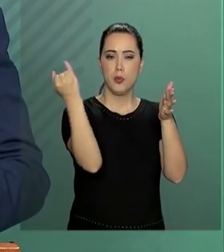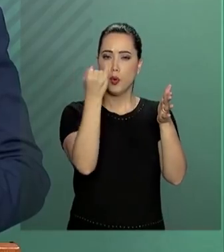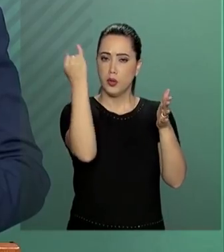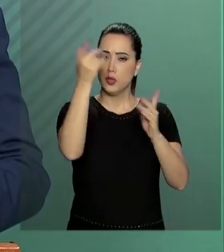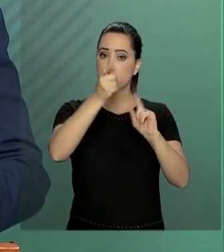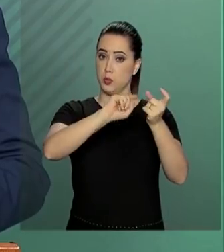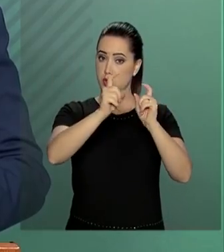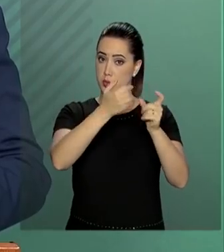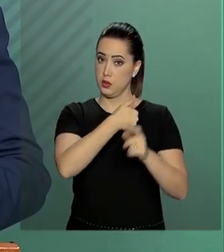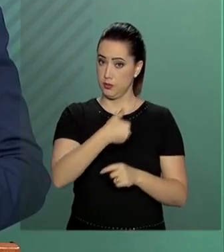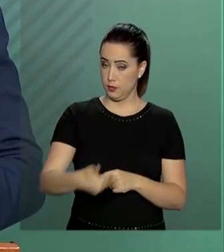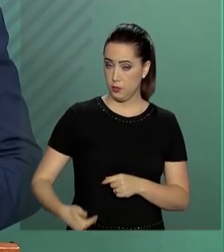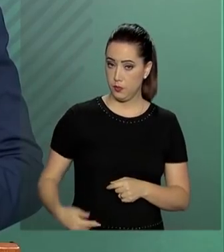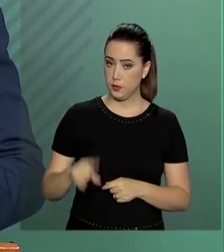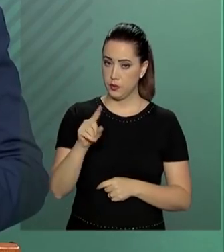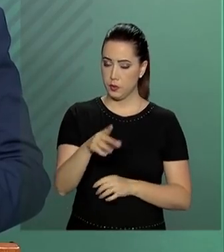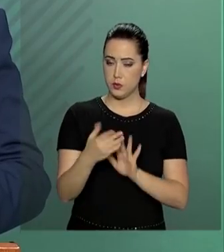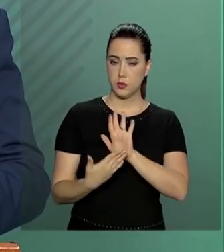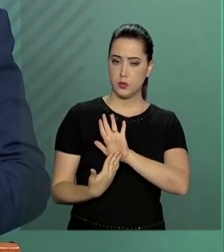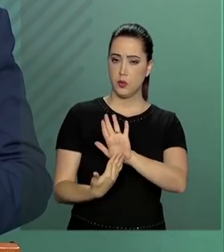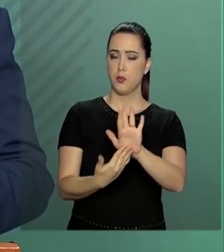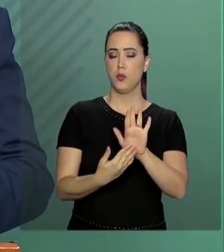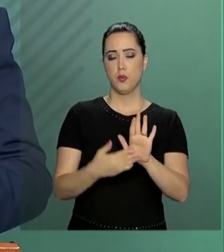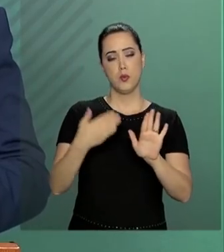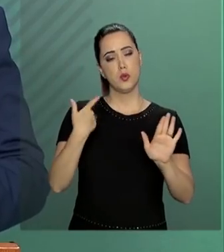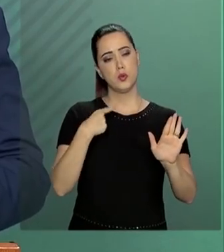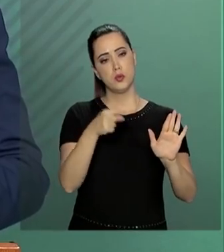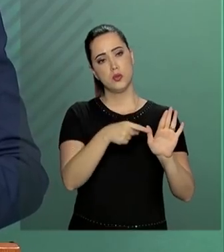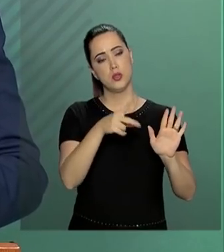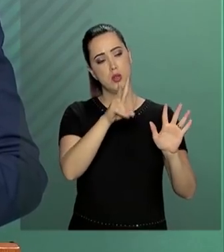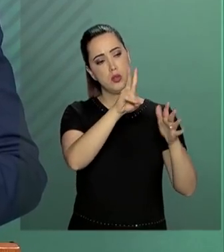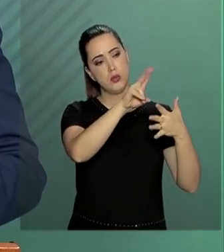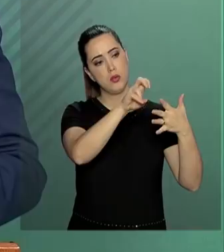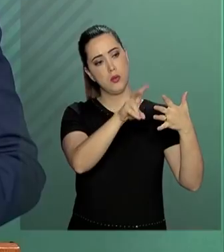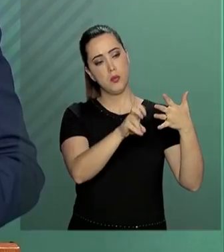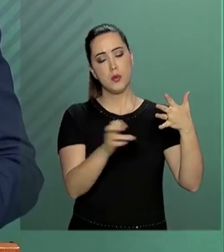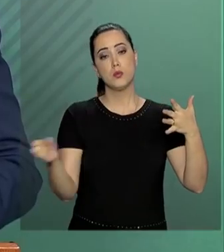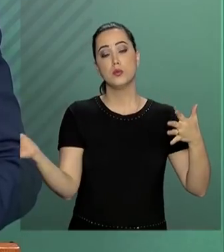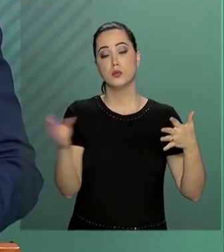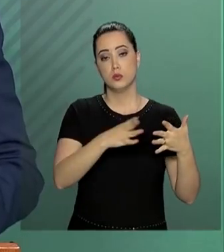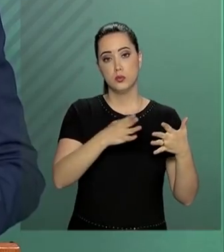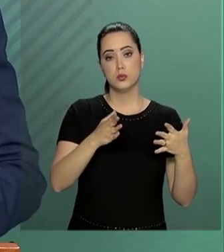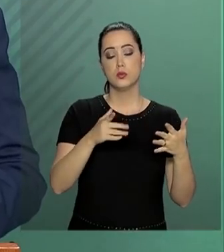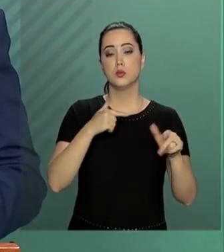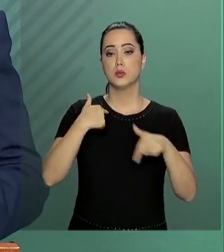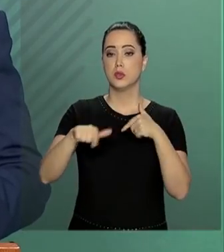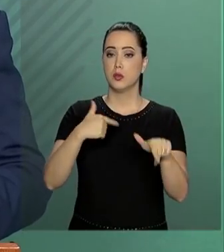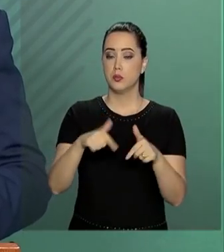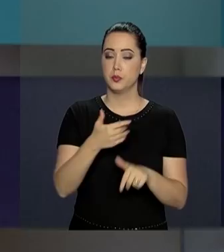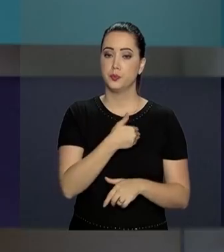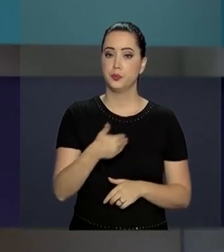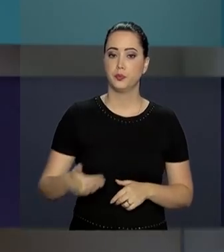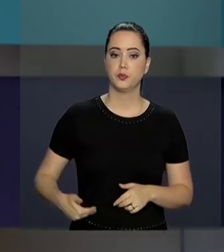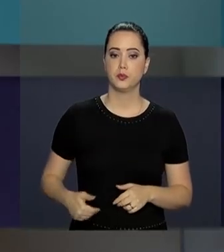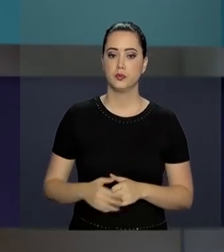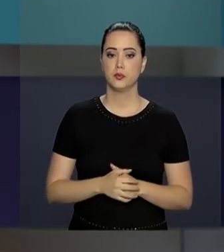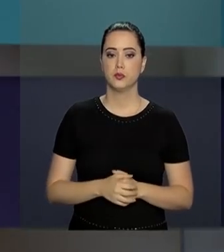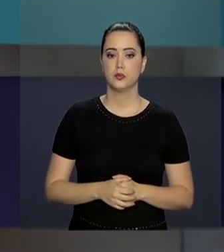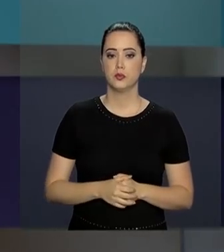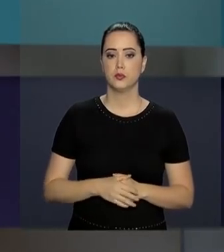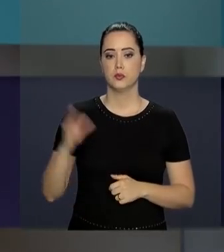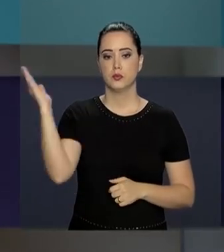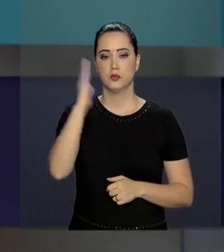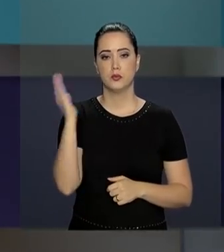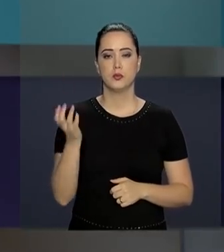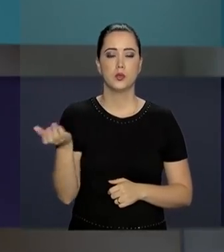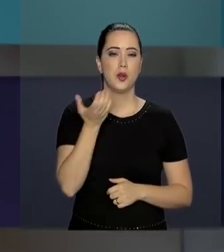pública brasileira, aplicando conceitos mais modernos para a ação governamental. O